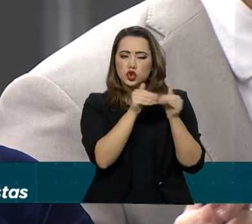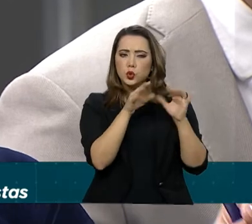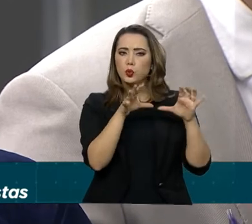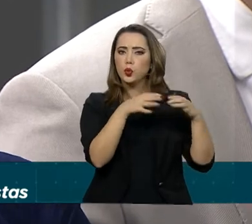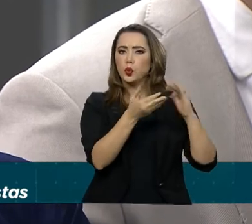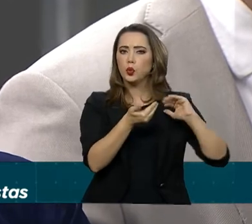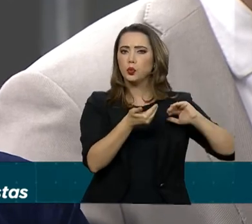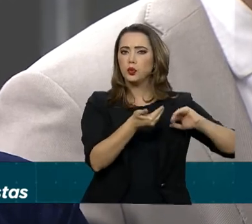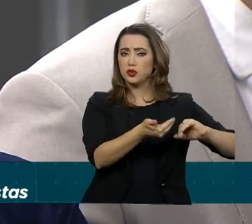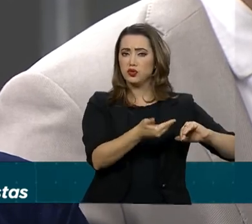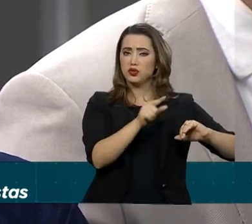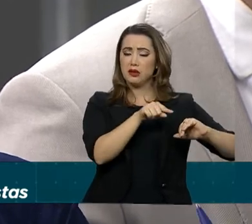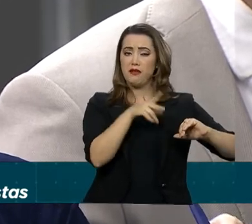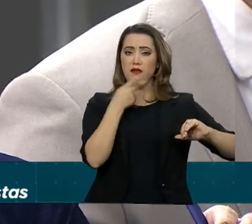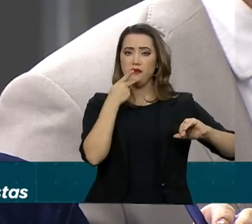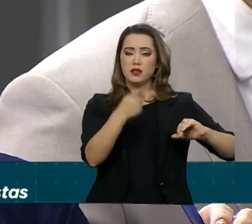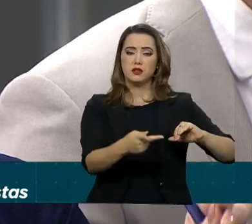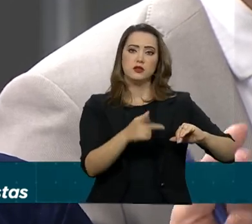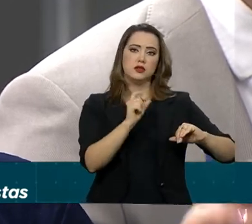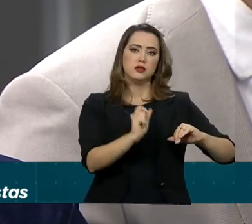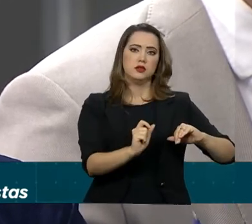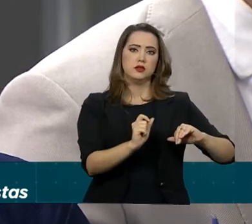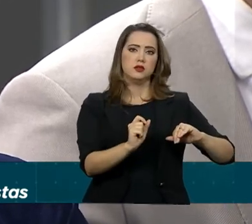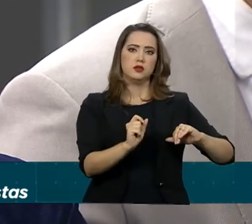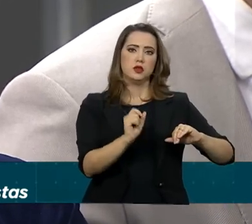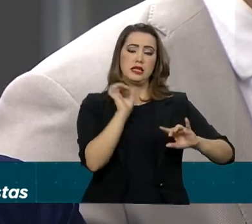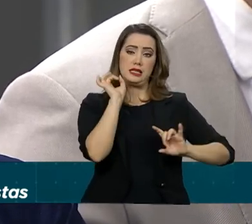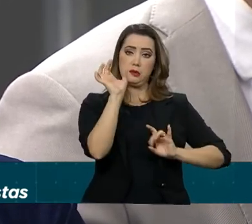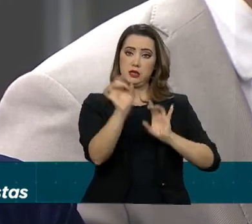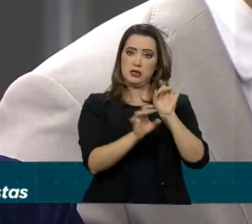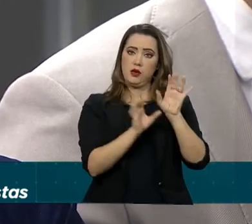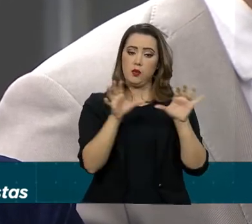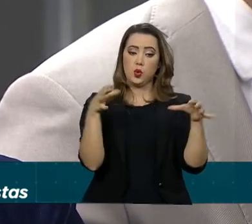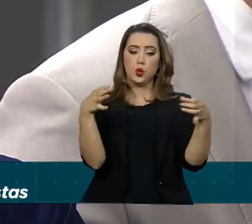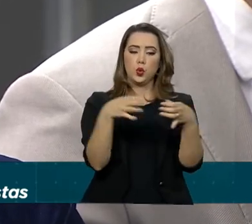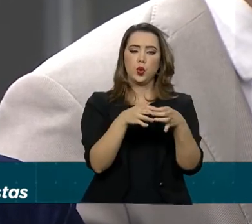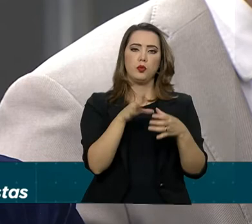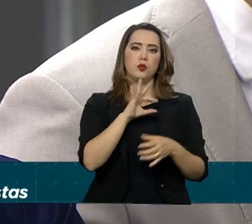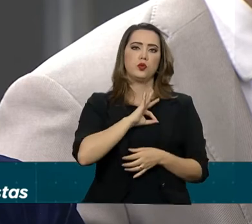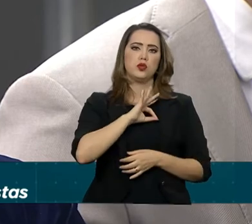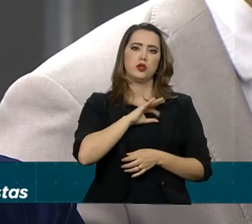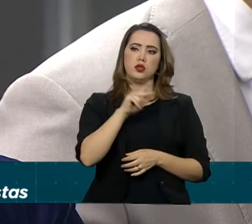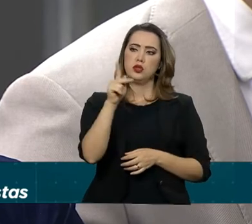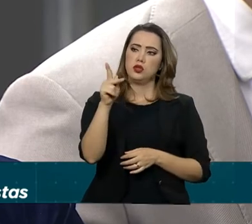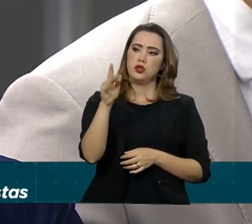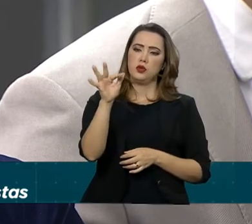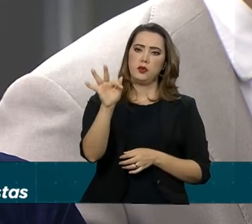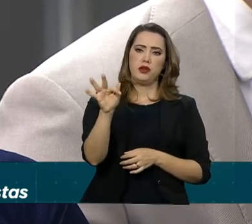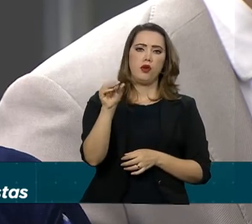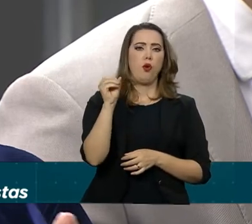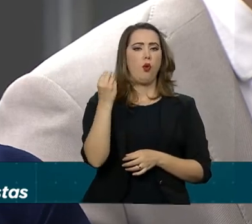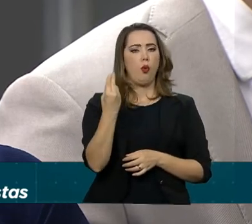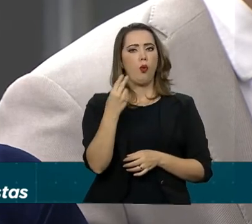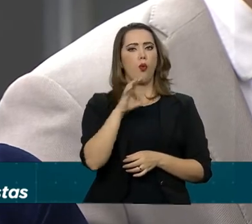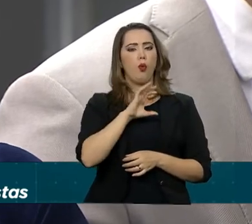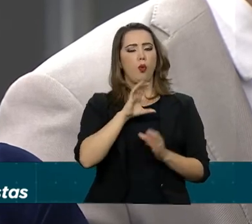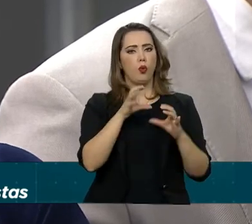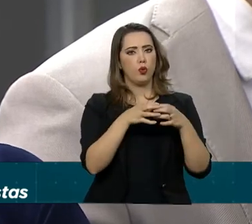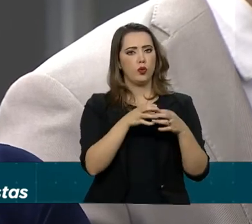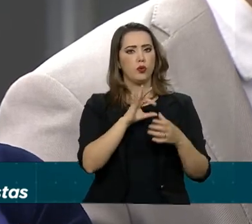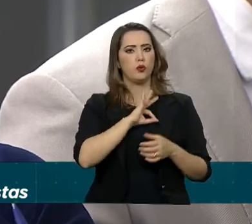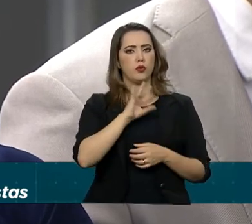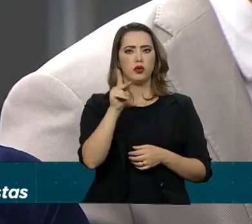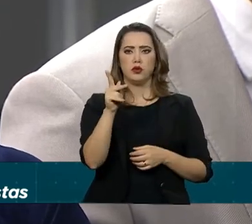em relação especificamente aos policiais federais e rodoviários. E a segunda